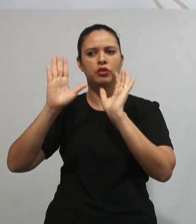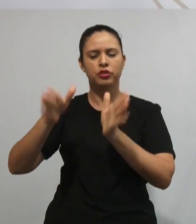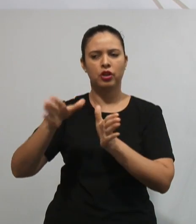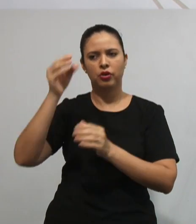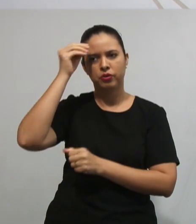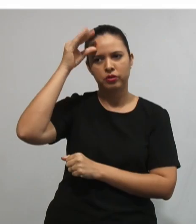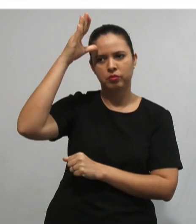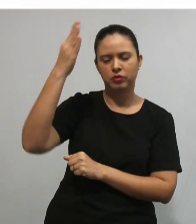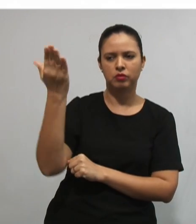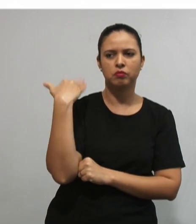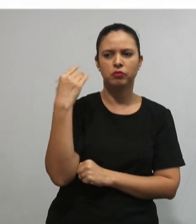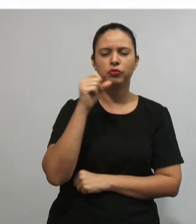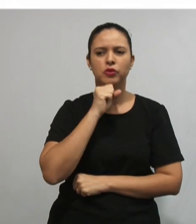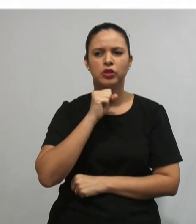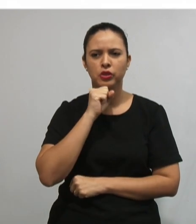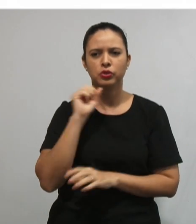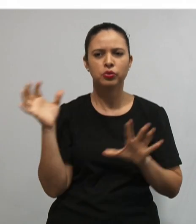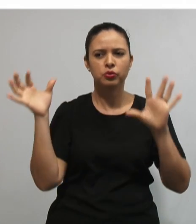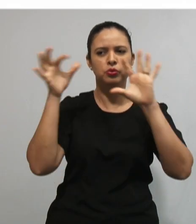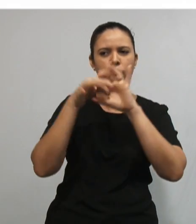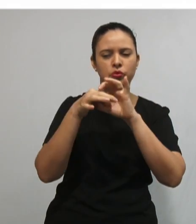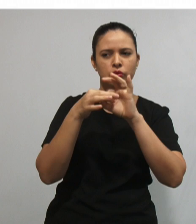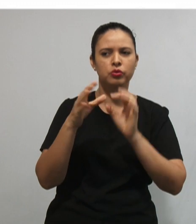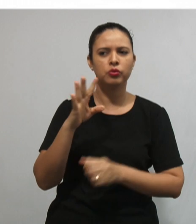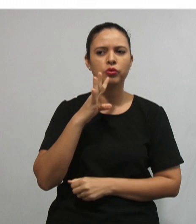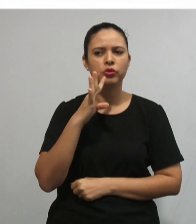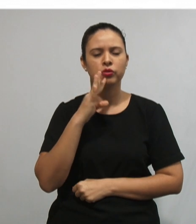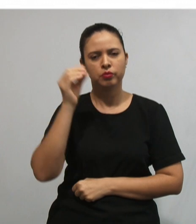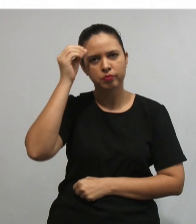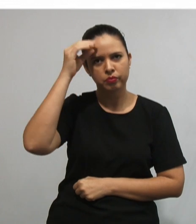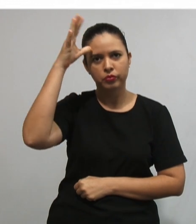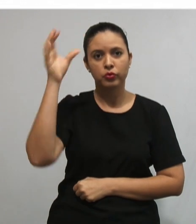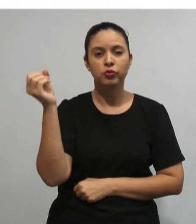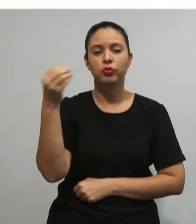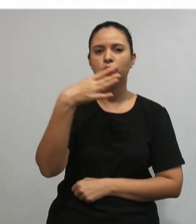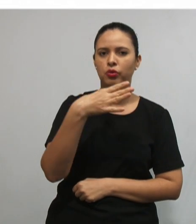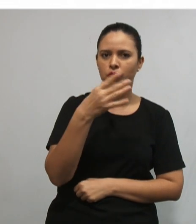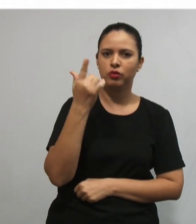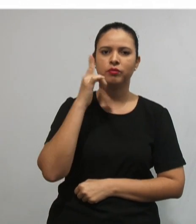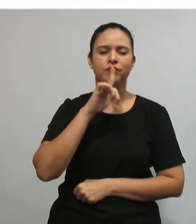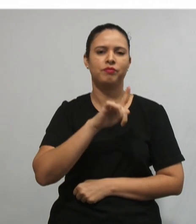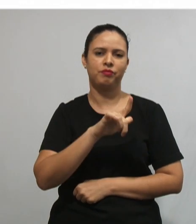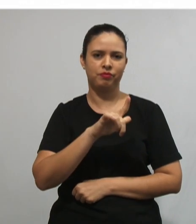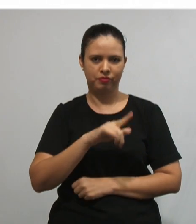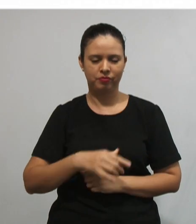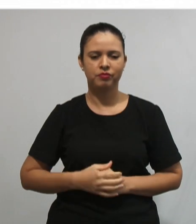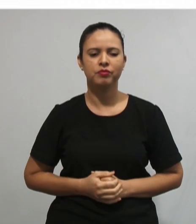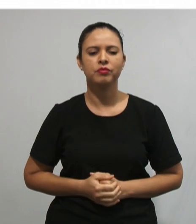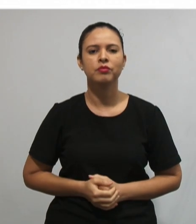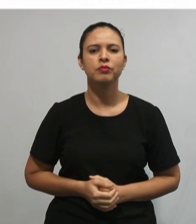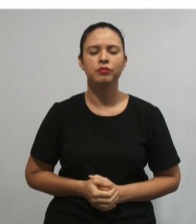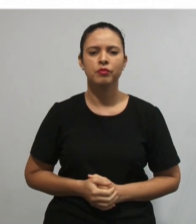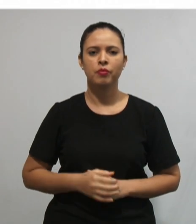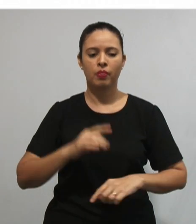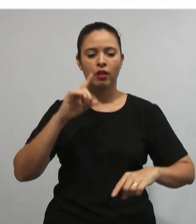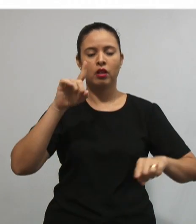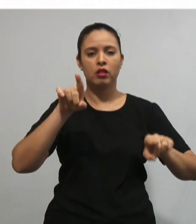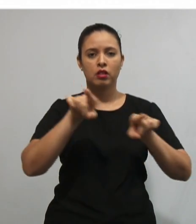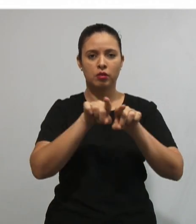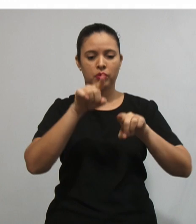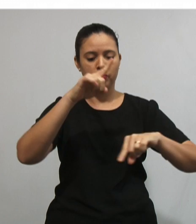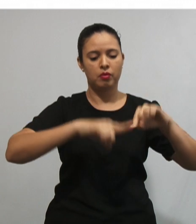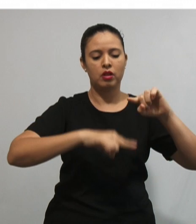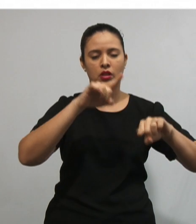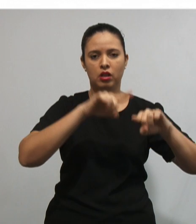Então, uma outra condição para que ocorra aprendizagem significativa é que o material a ser aprendido